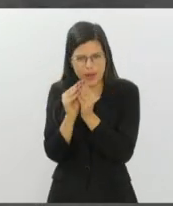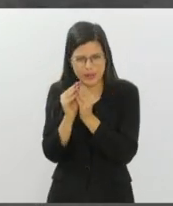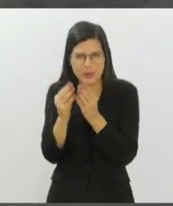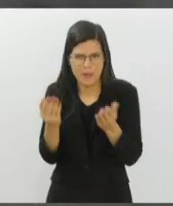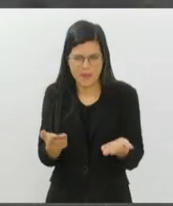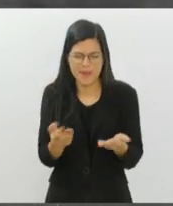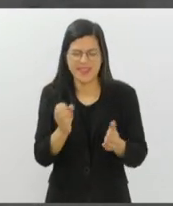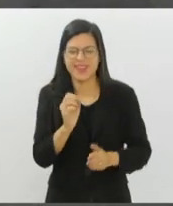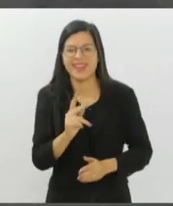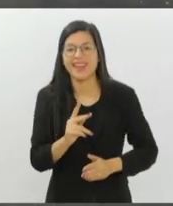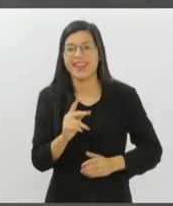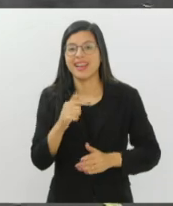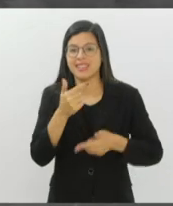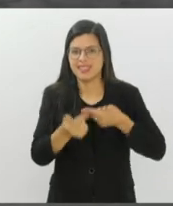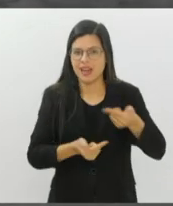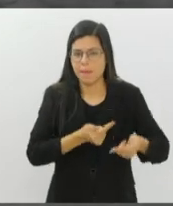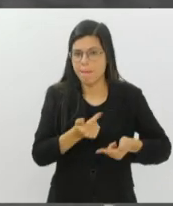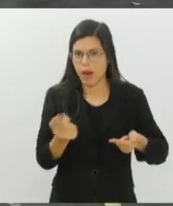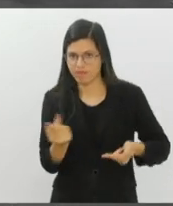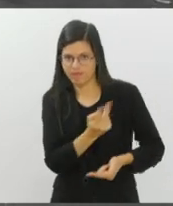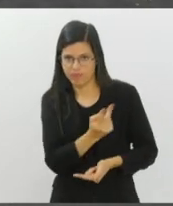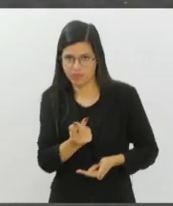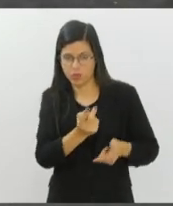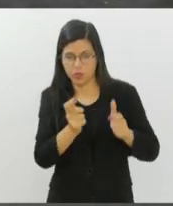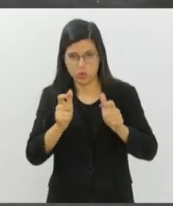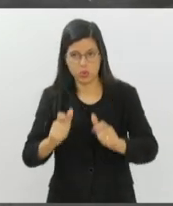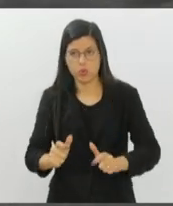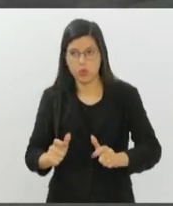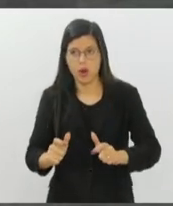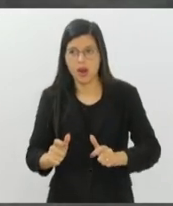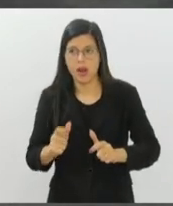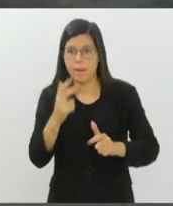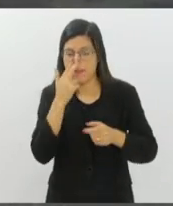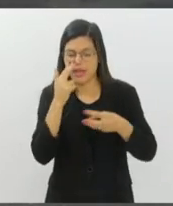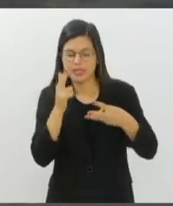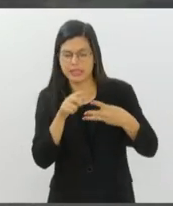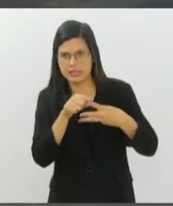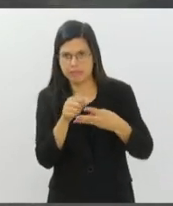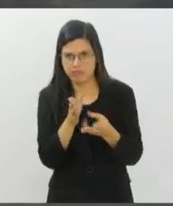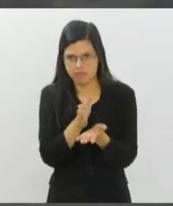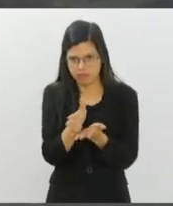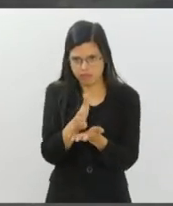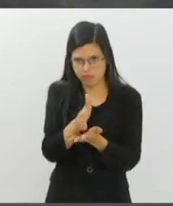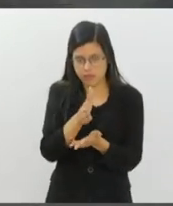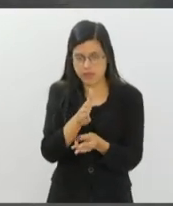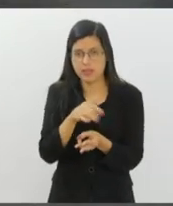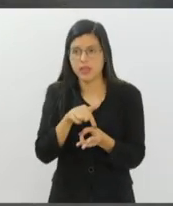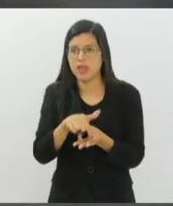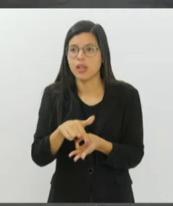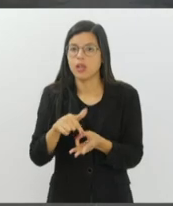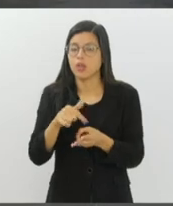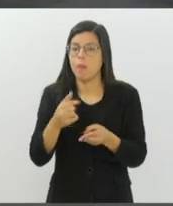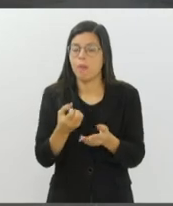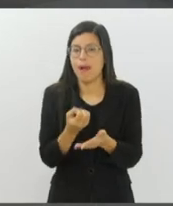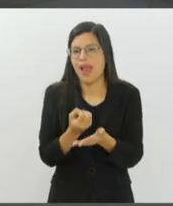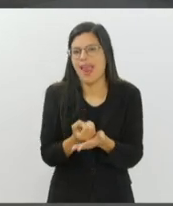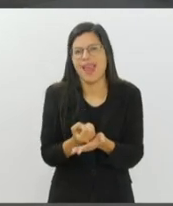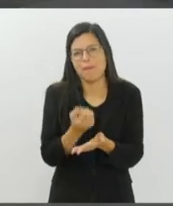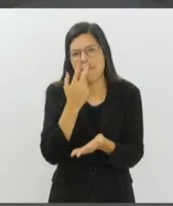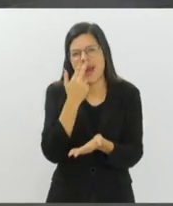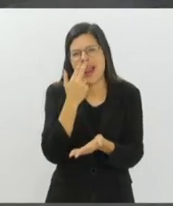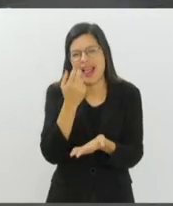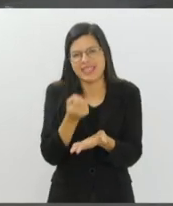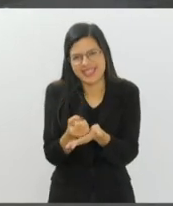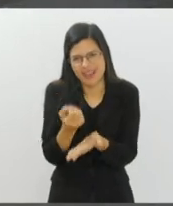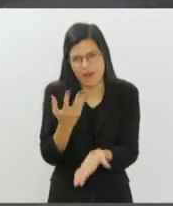a gente trabalha, tanto em Benfica quanto em Niterói, com três trilhas de conhecimento, uma voltada para letramento digital, então é mais para